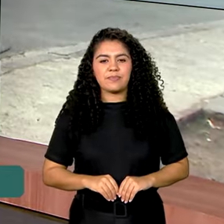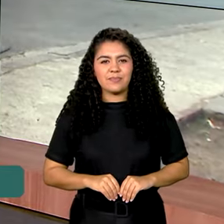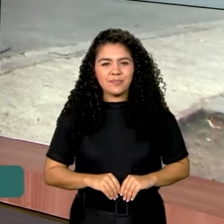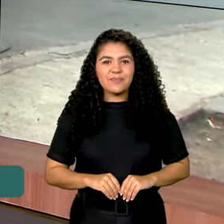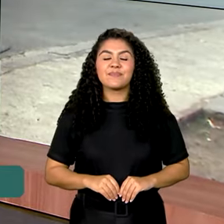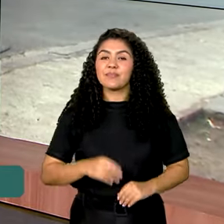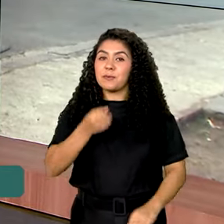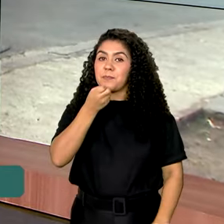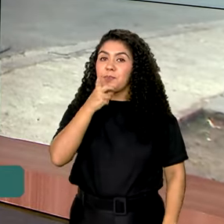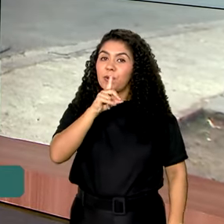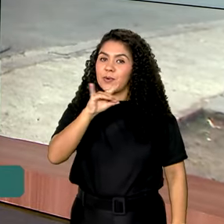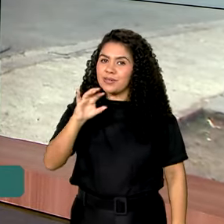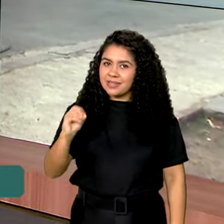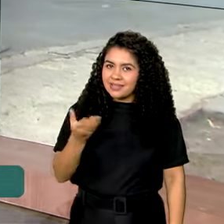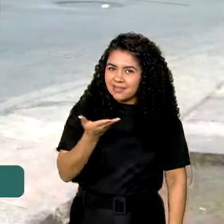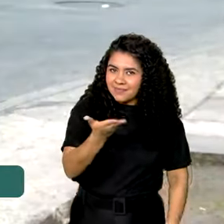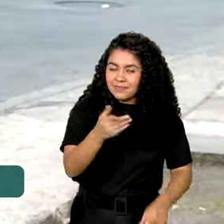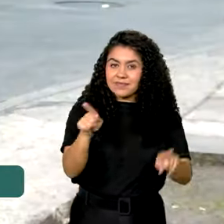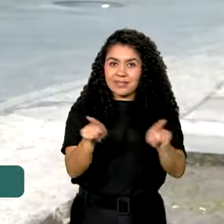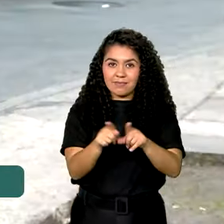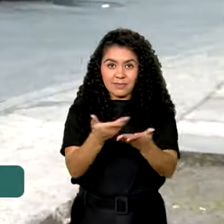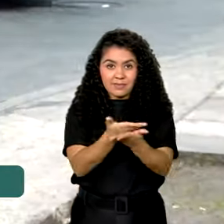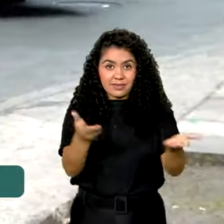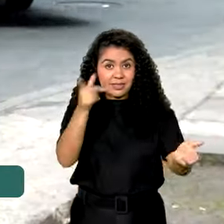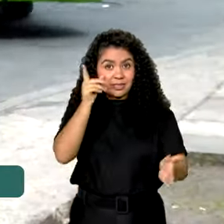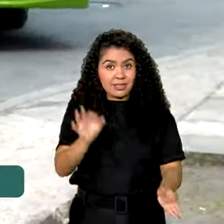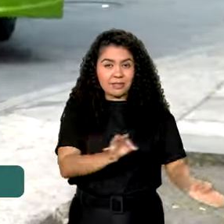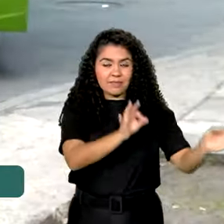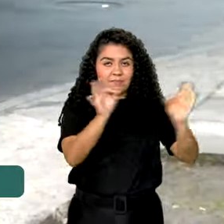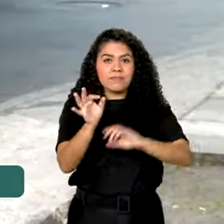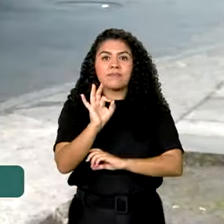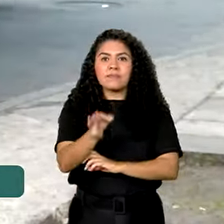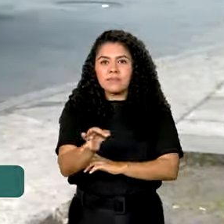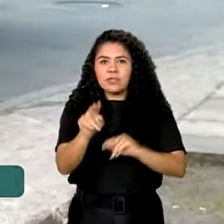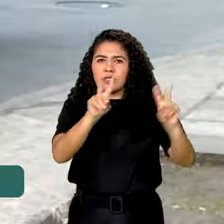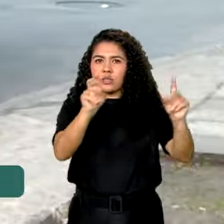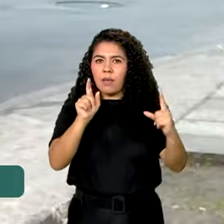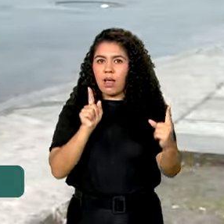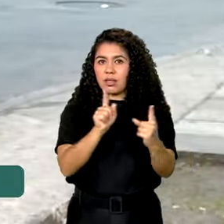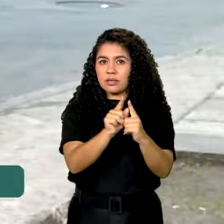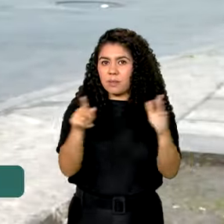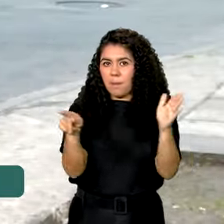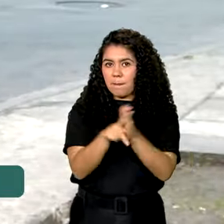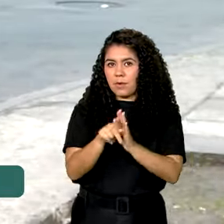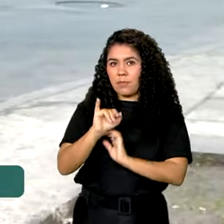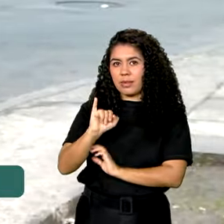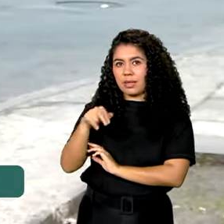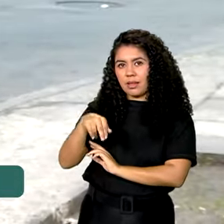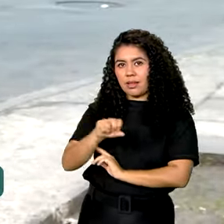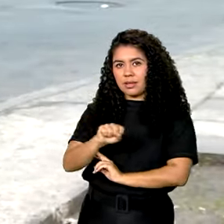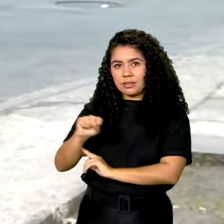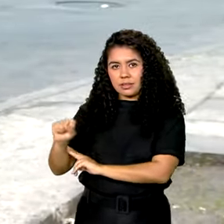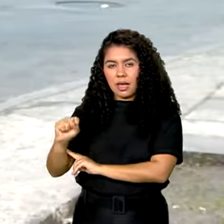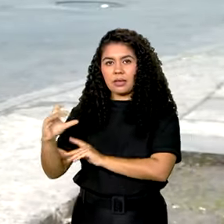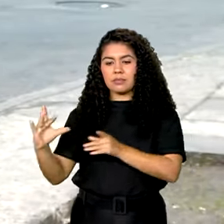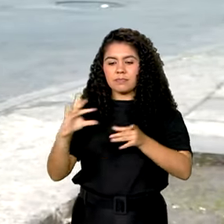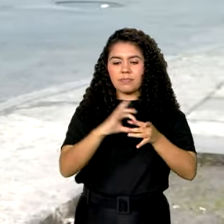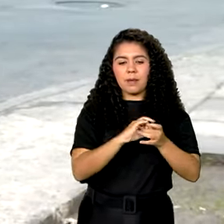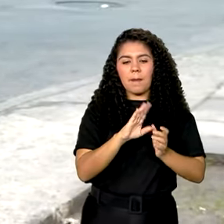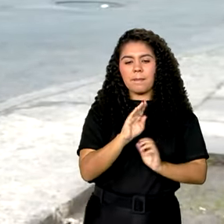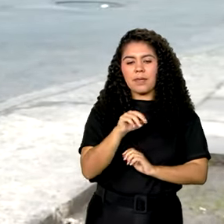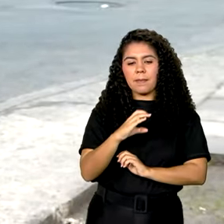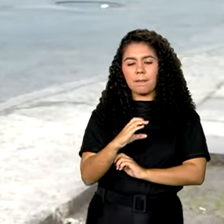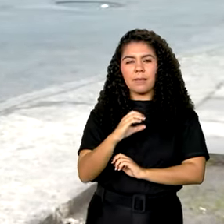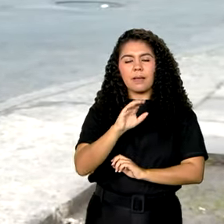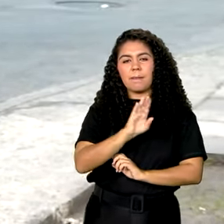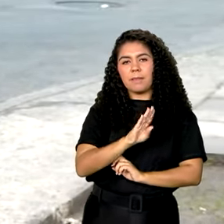Bom dia, Karine, bom dia a todos. É isso mesmo, esses mutirões de atendimento do INSS relativos ao BPC, o Benefício